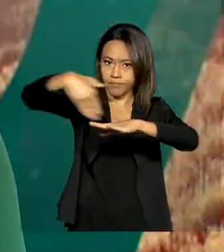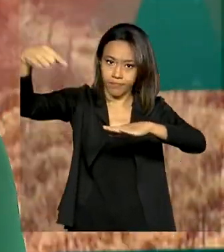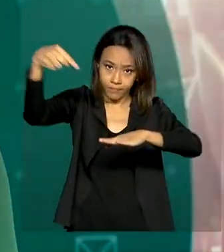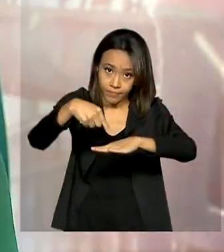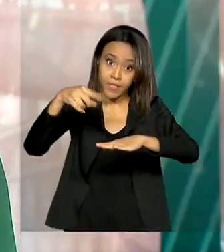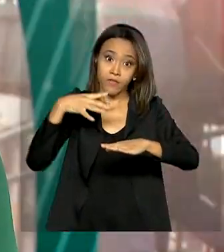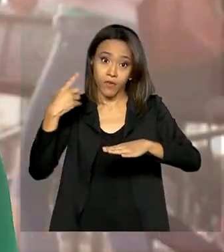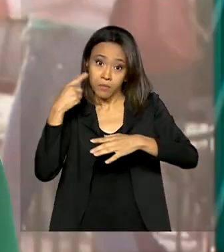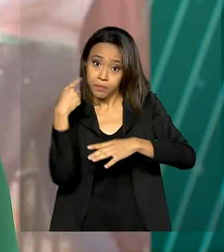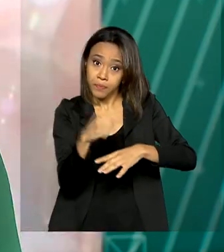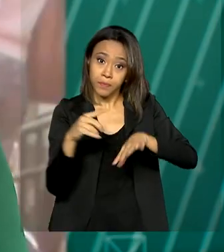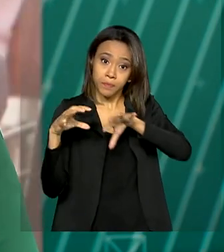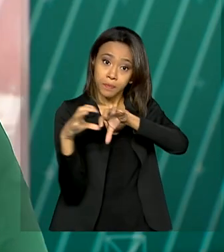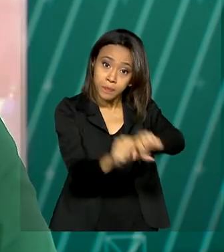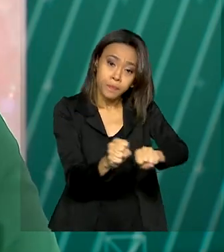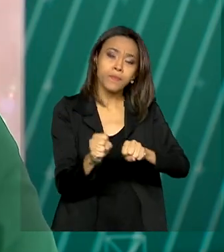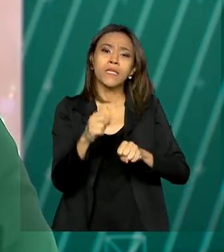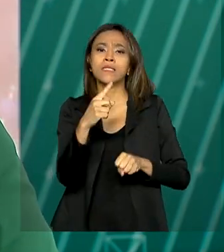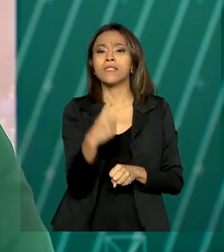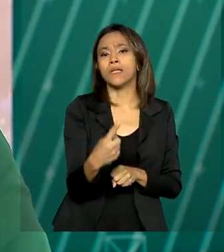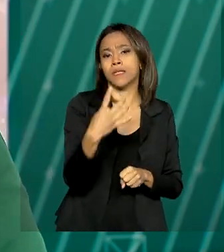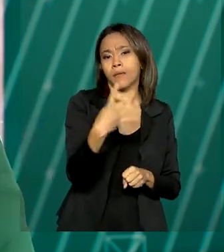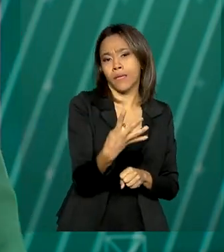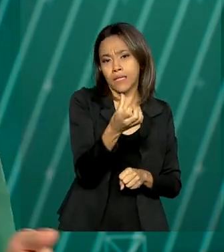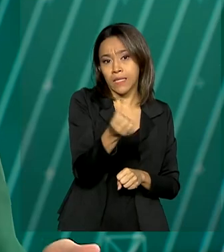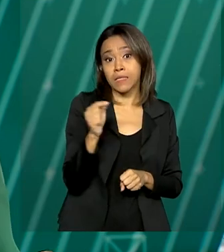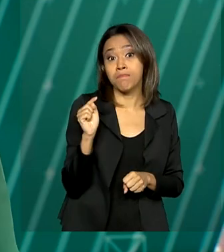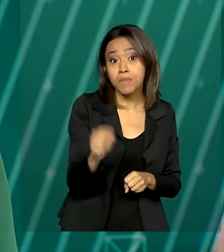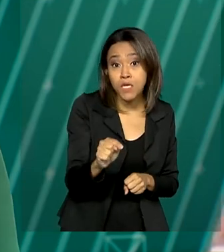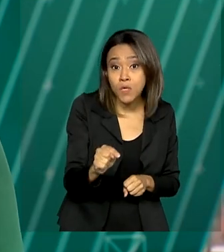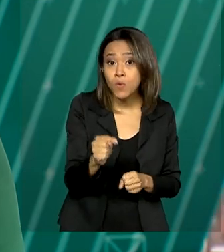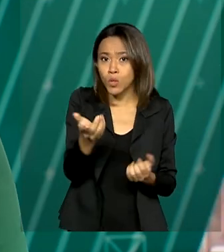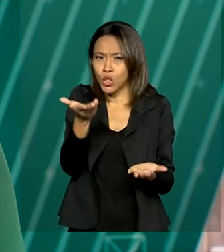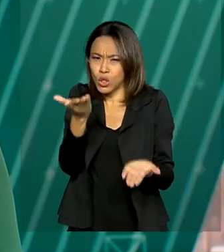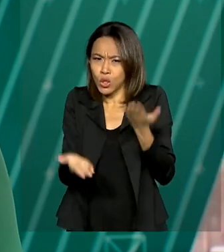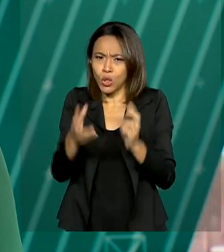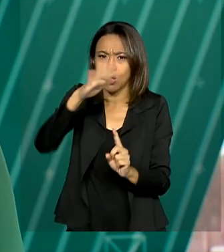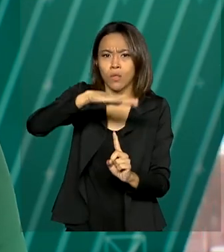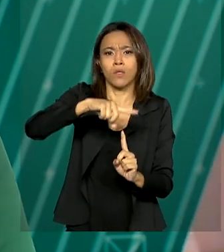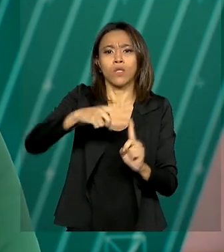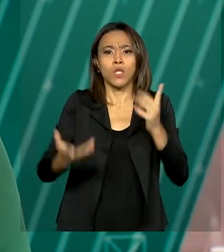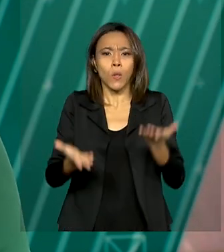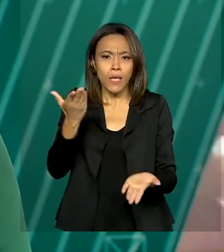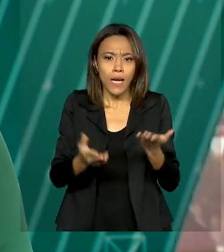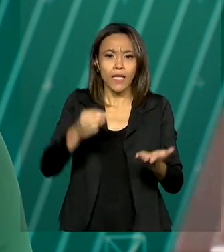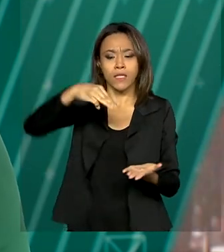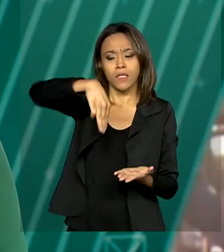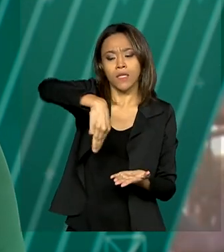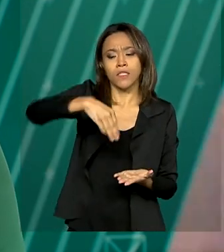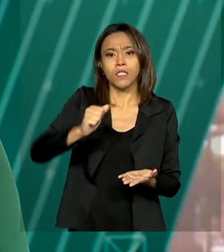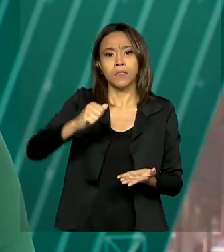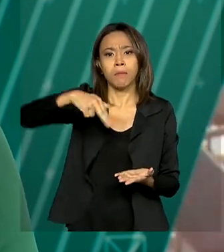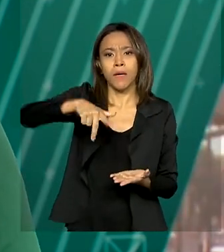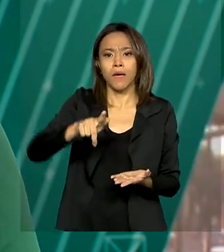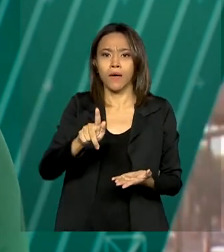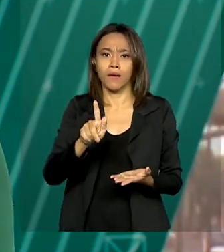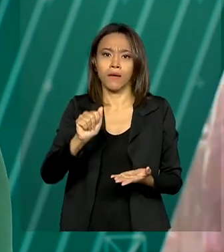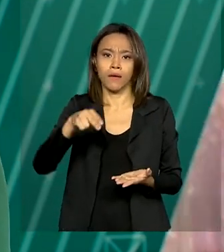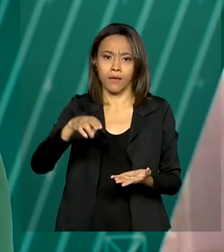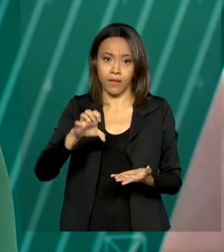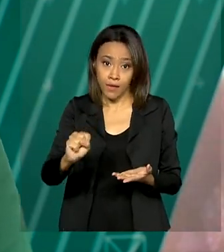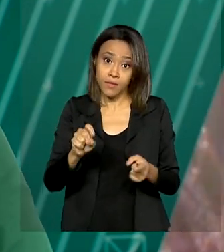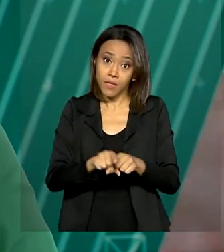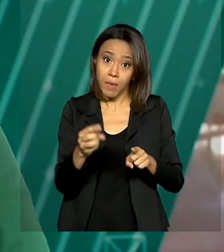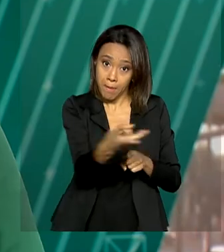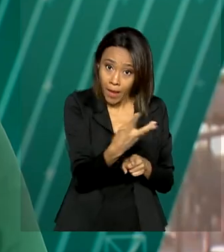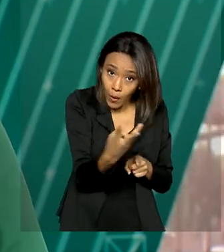146 mil toneladas de manganês e a destruição de 3 mil pés de maconha. As ações foram nos estados